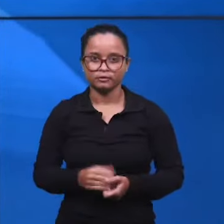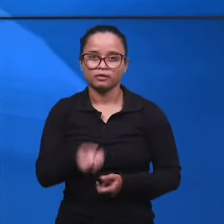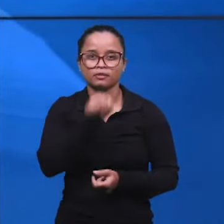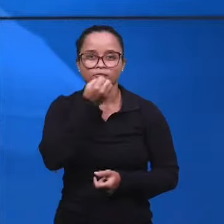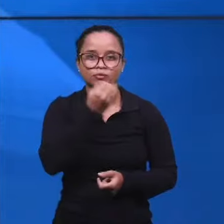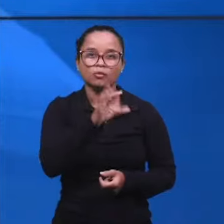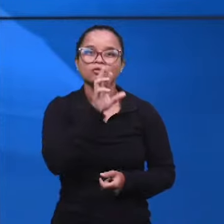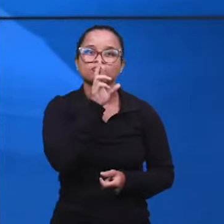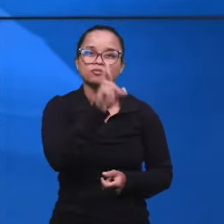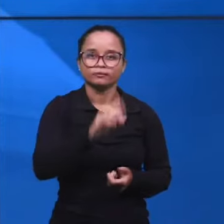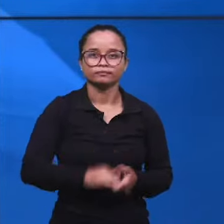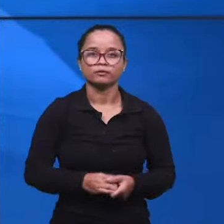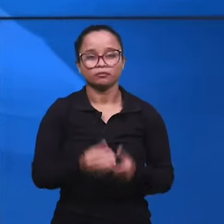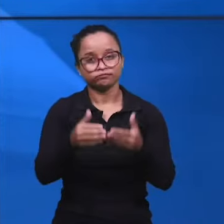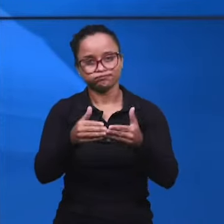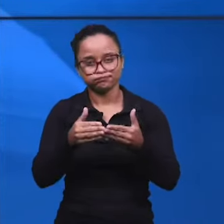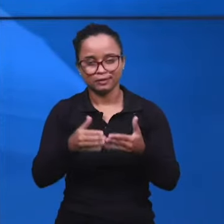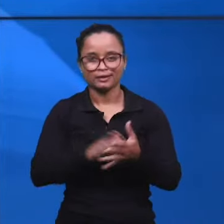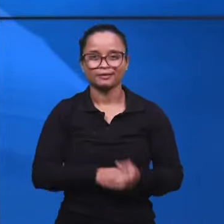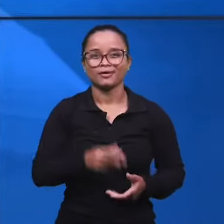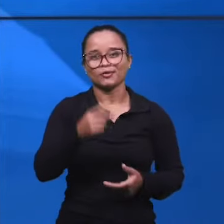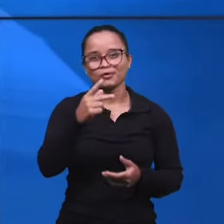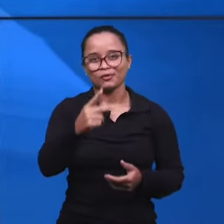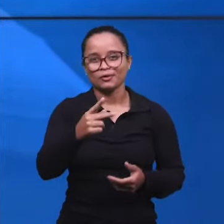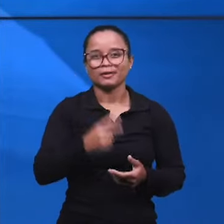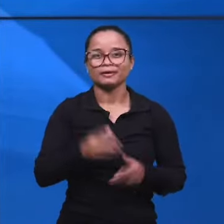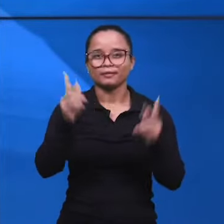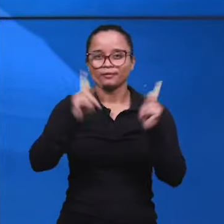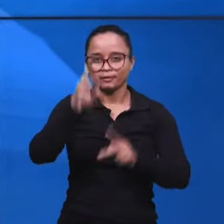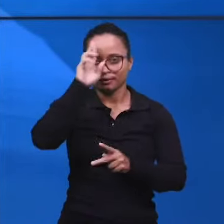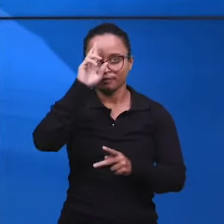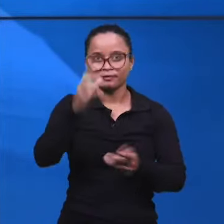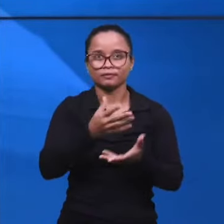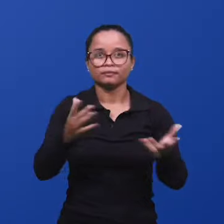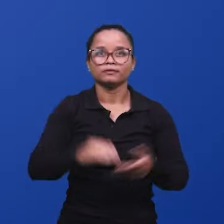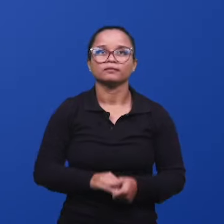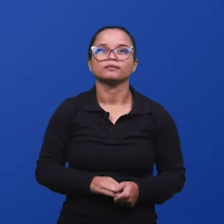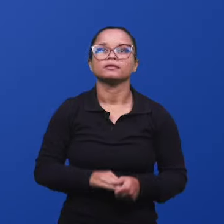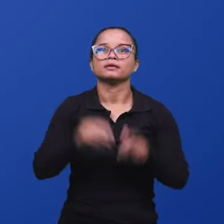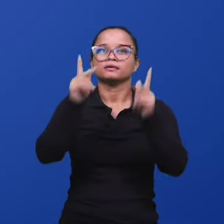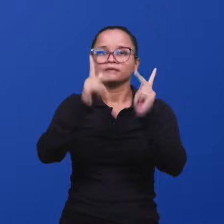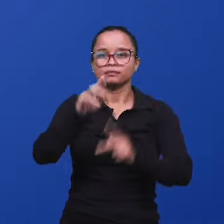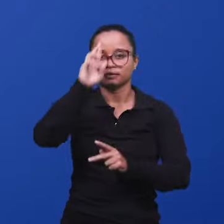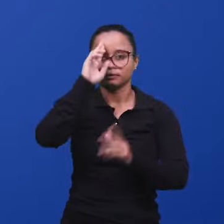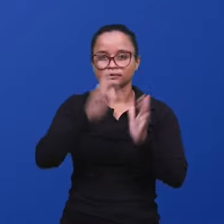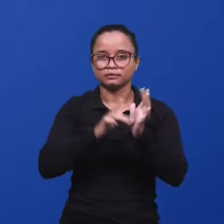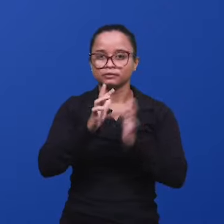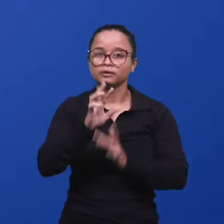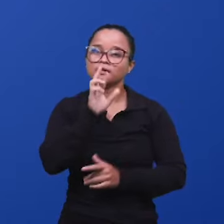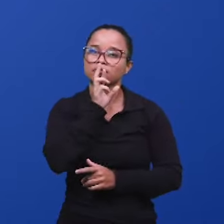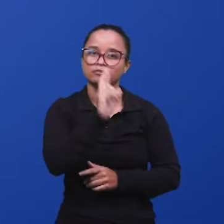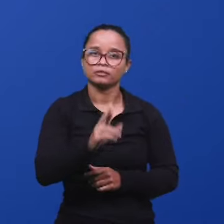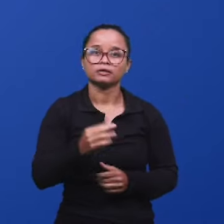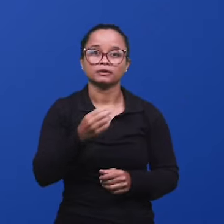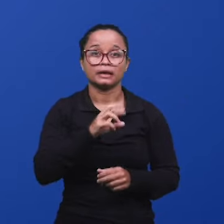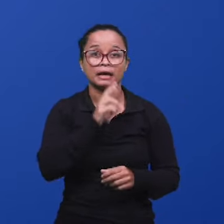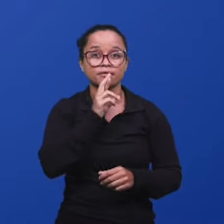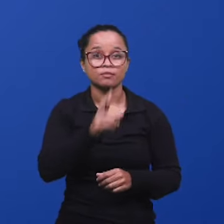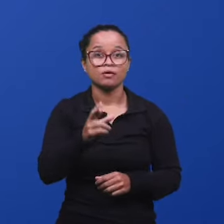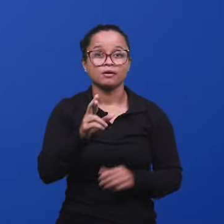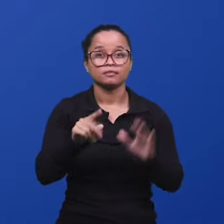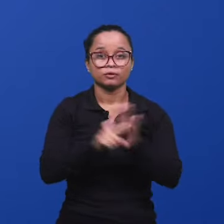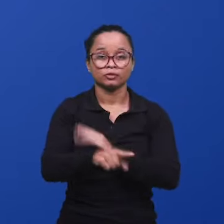muito boa a sua resposta. Por favor, é sua vez agora a paz do senhor. A paz do senhor Jesus em resposta à pergunta